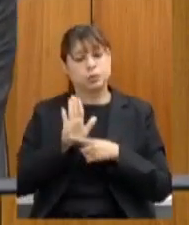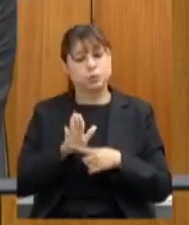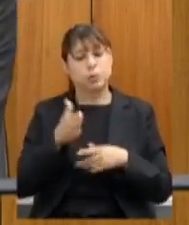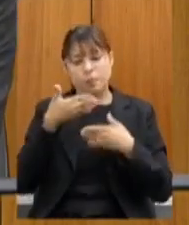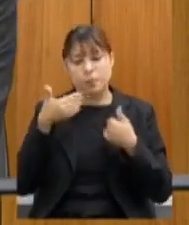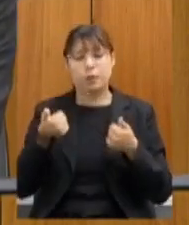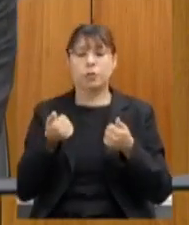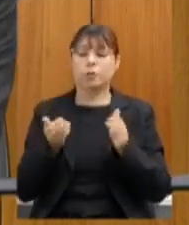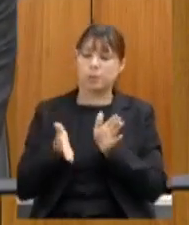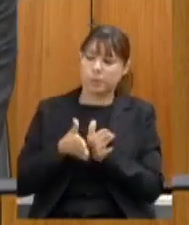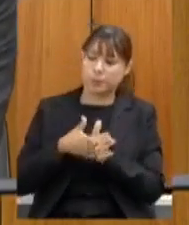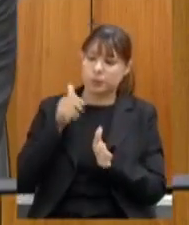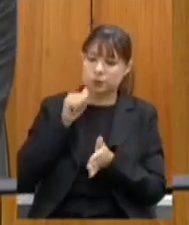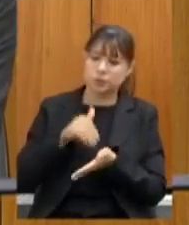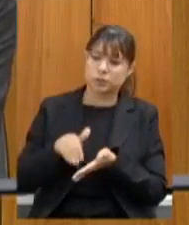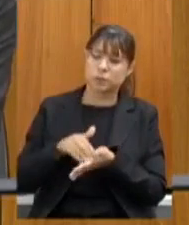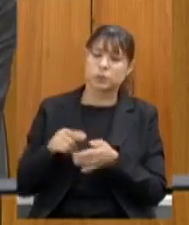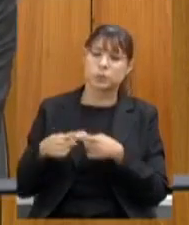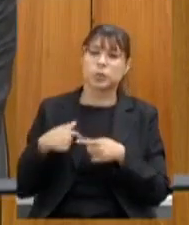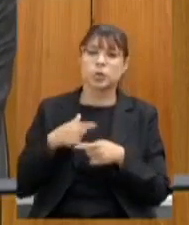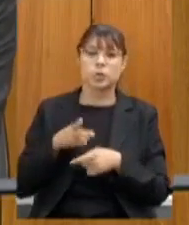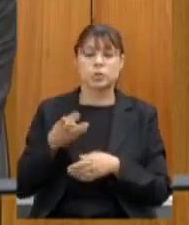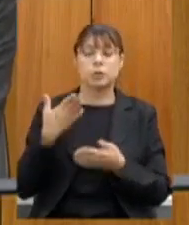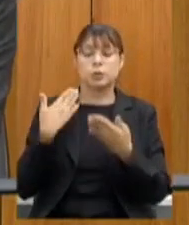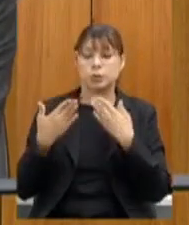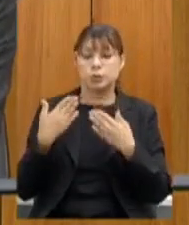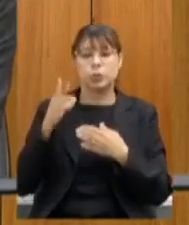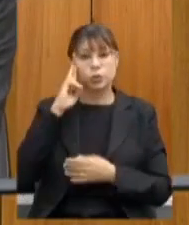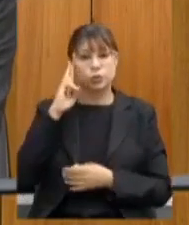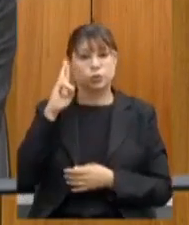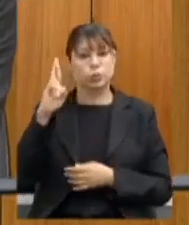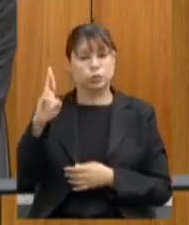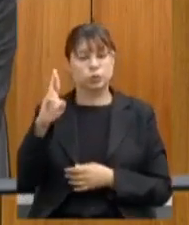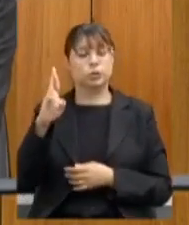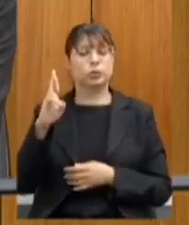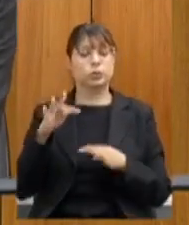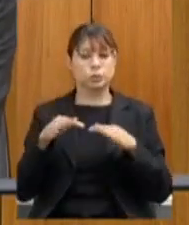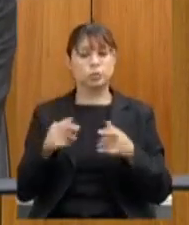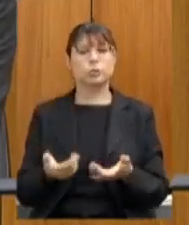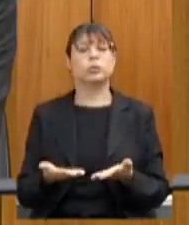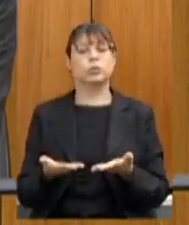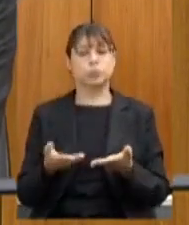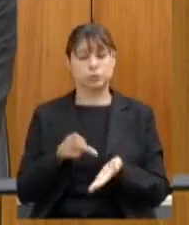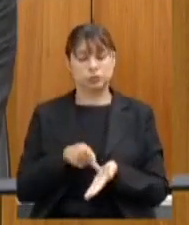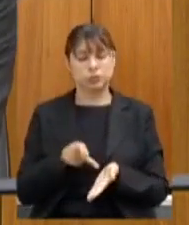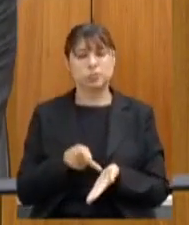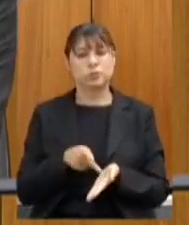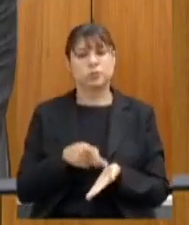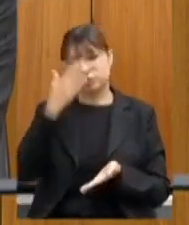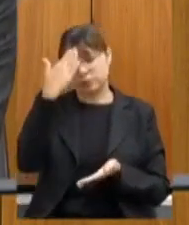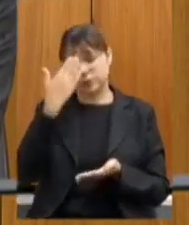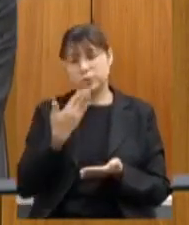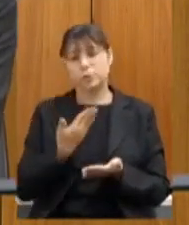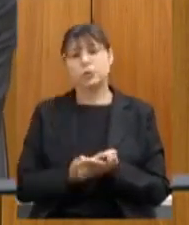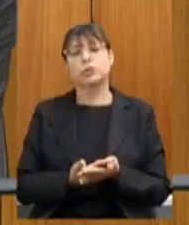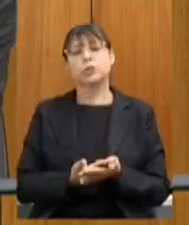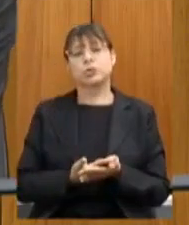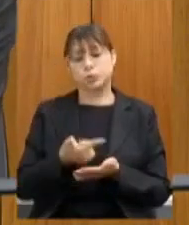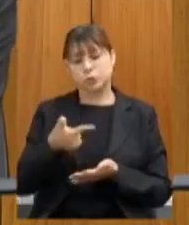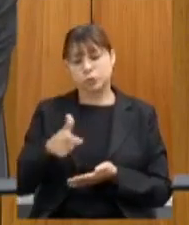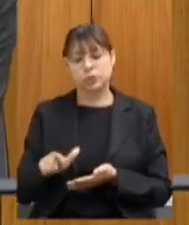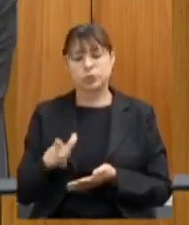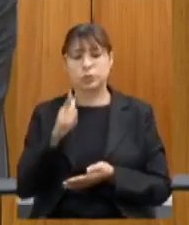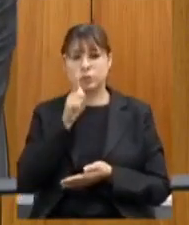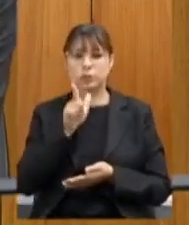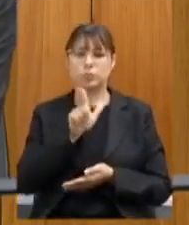aí secretária porque eu converso muito com os diretores e todos estão realmente acreditando novamente nessa